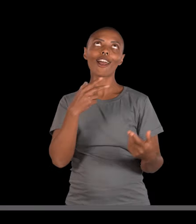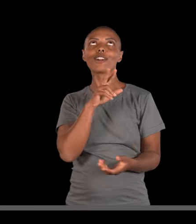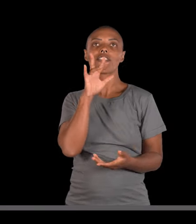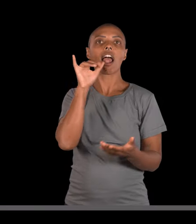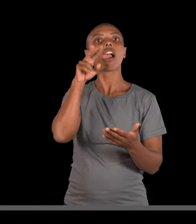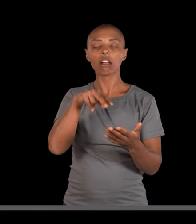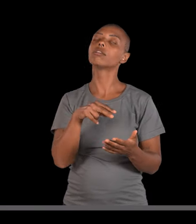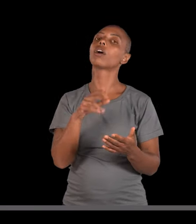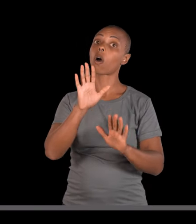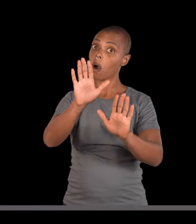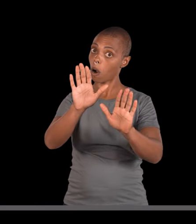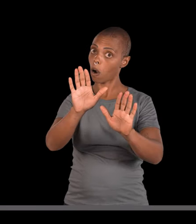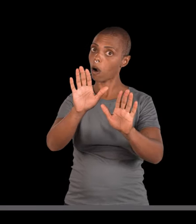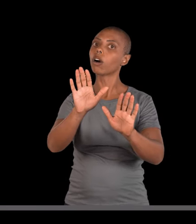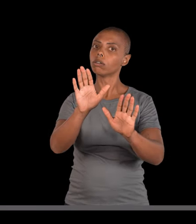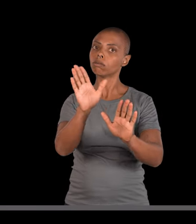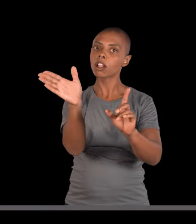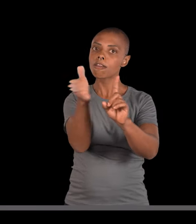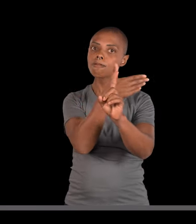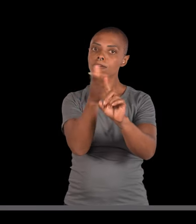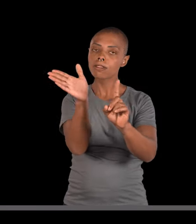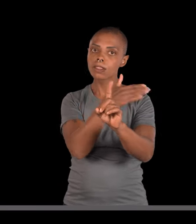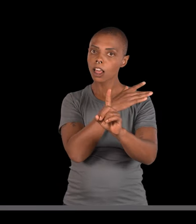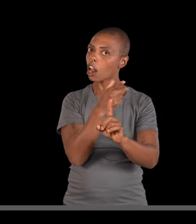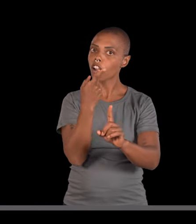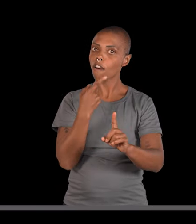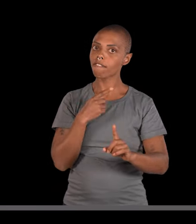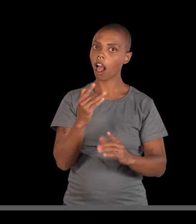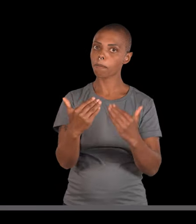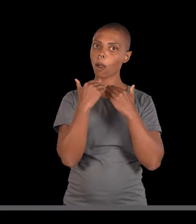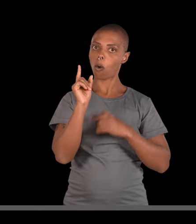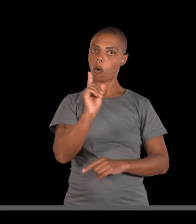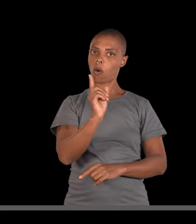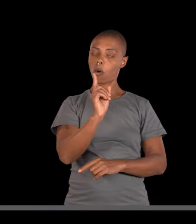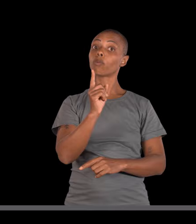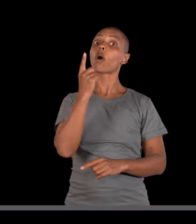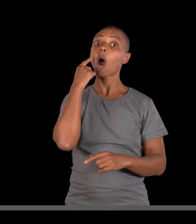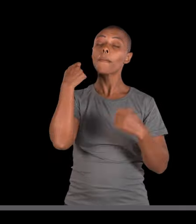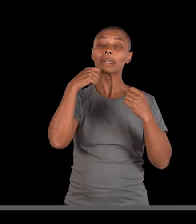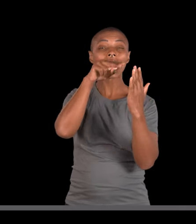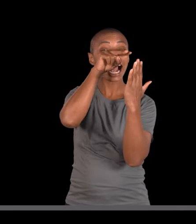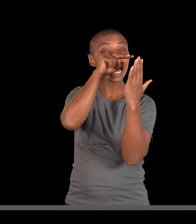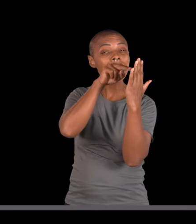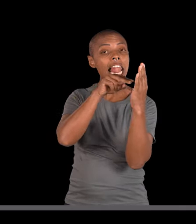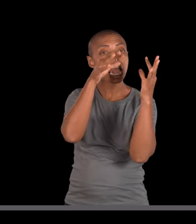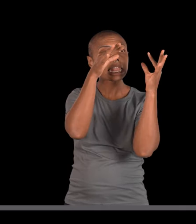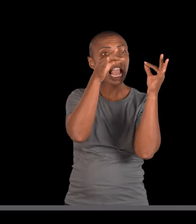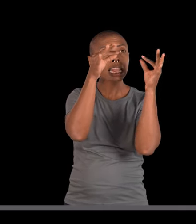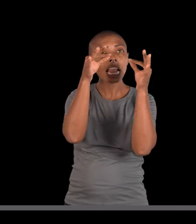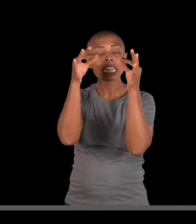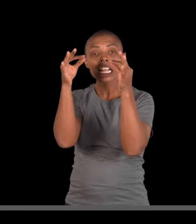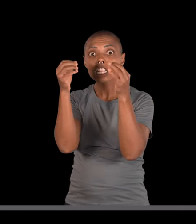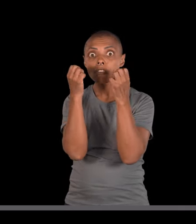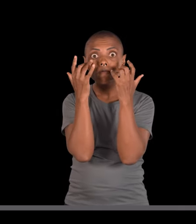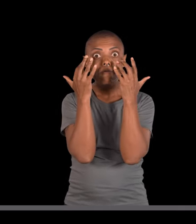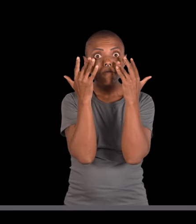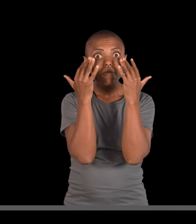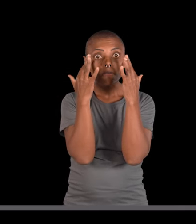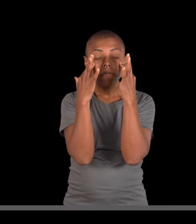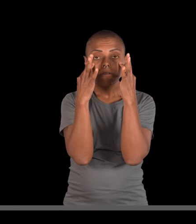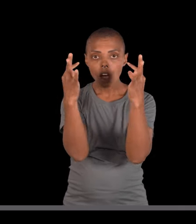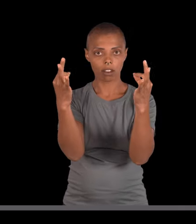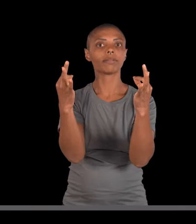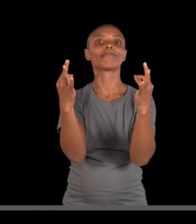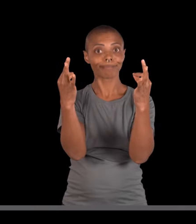chubi, chubão, sério? Eu não ia ler o en... Não, ei, Ó, tapa na cara. Não fala sem comer. Leia o enunciado